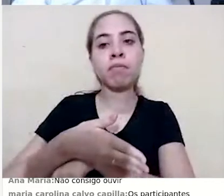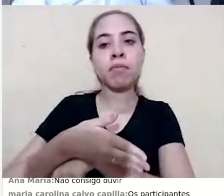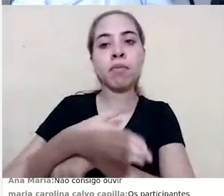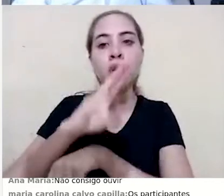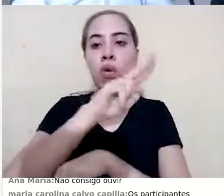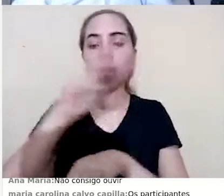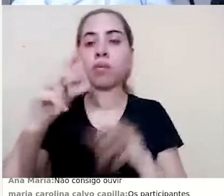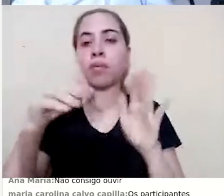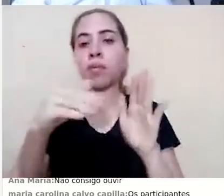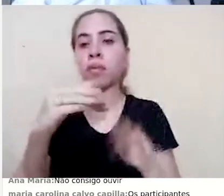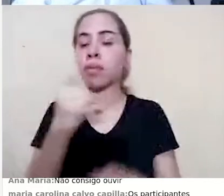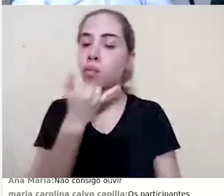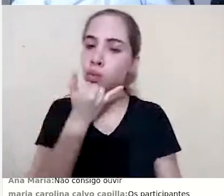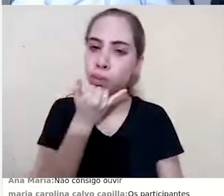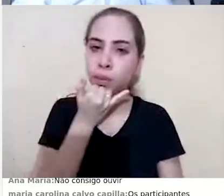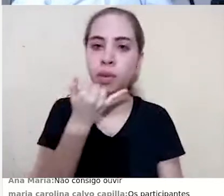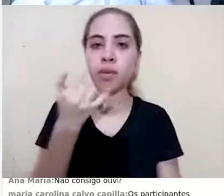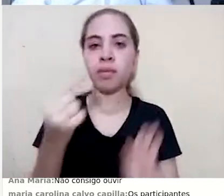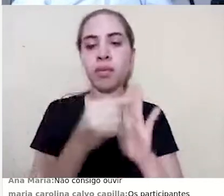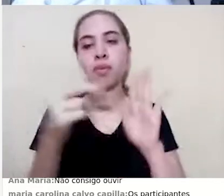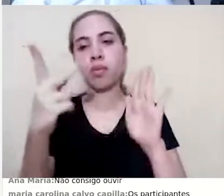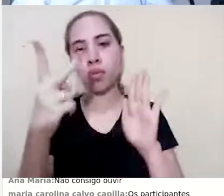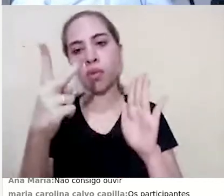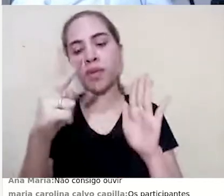Perdão, cliquei duas vezes aqui.